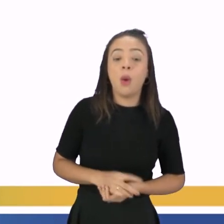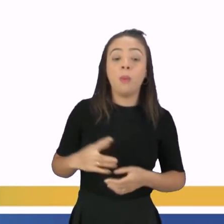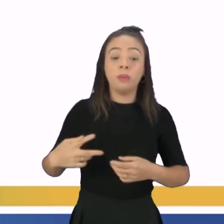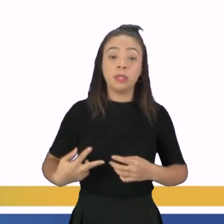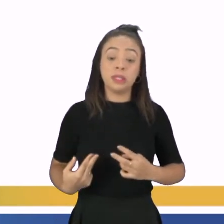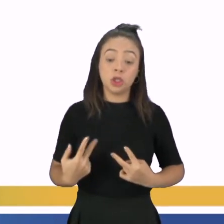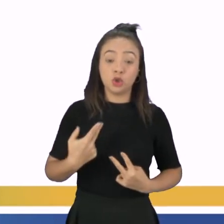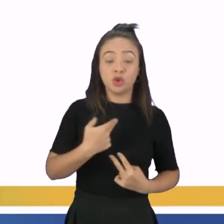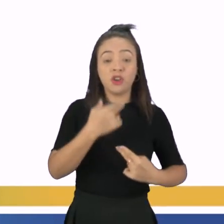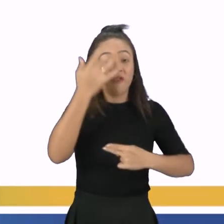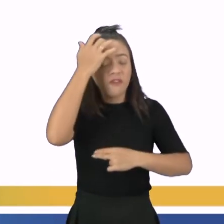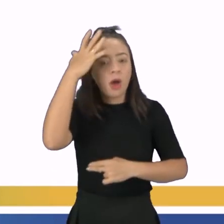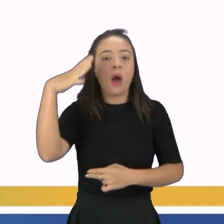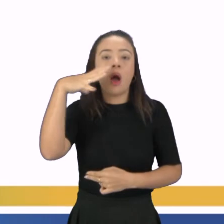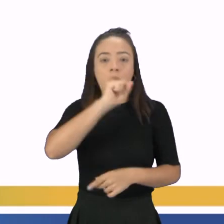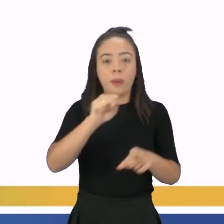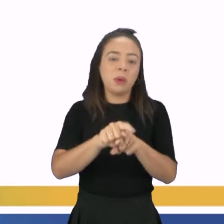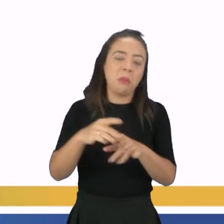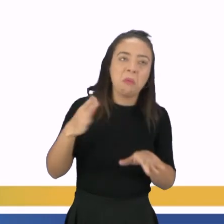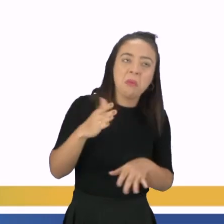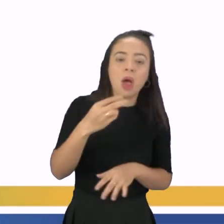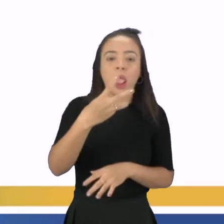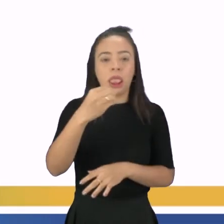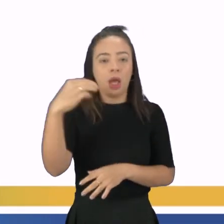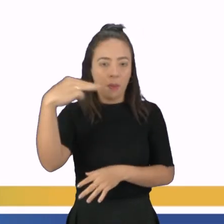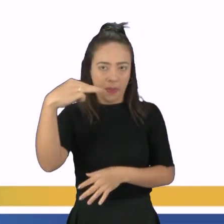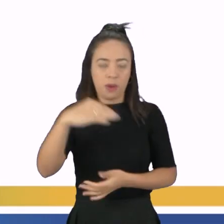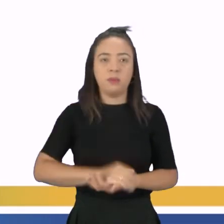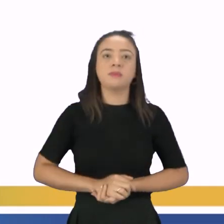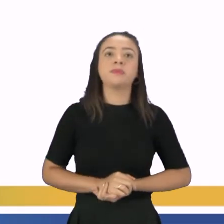muito rápido E dura em média 30 minutos, tá?